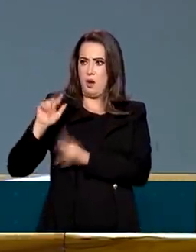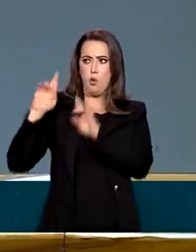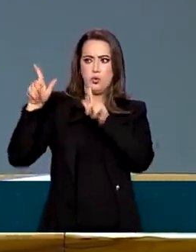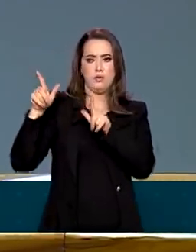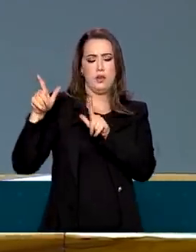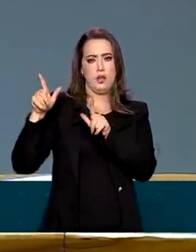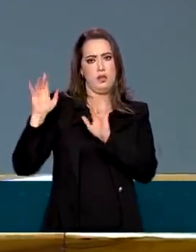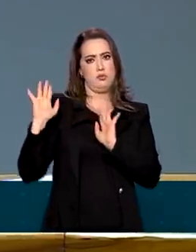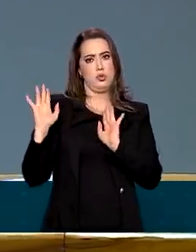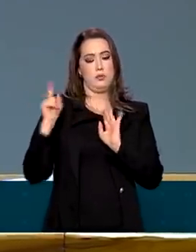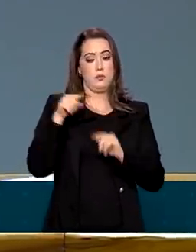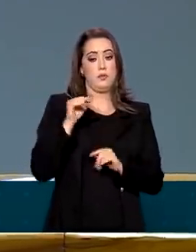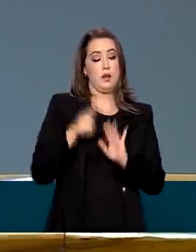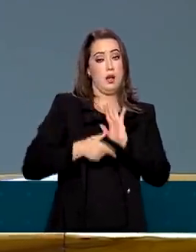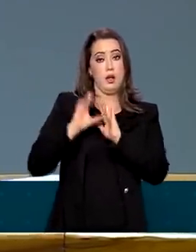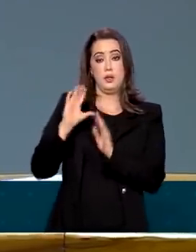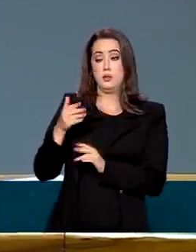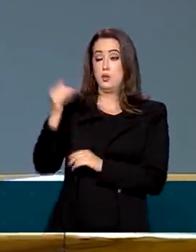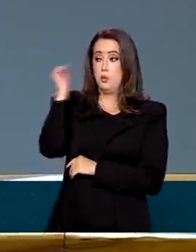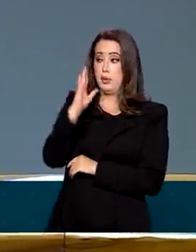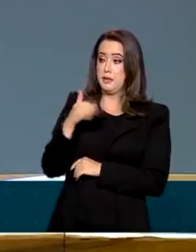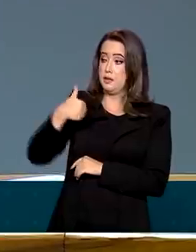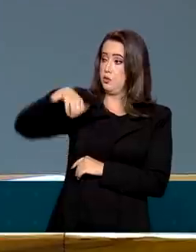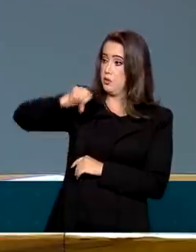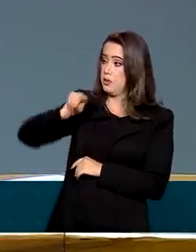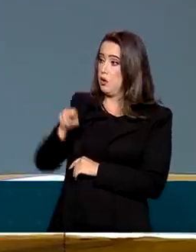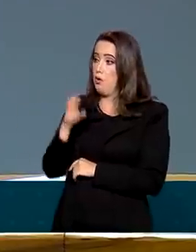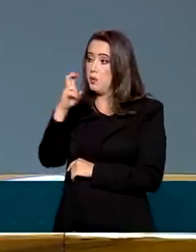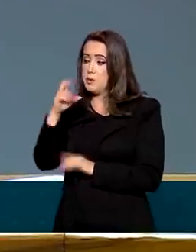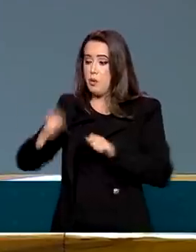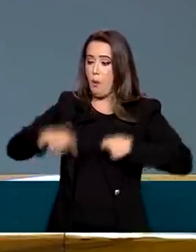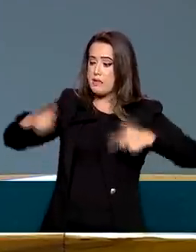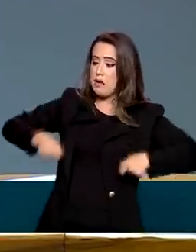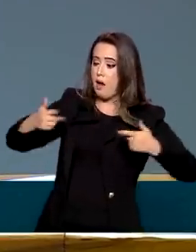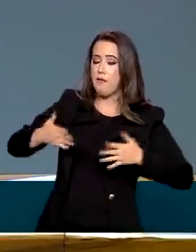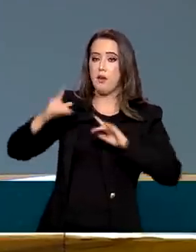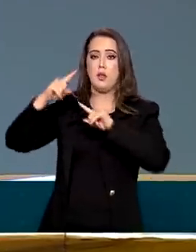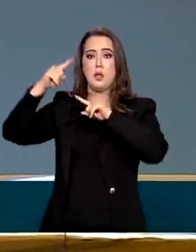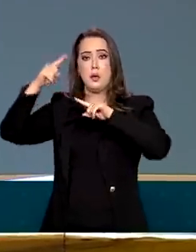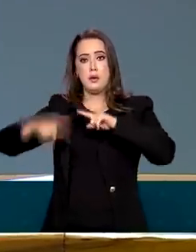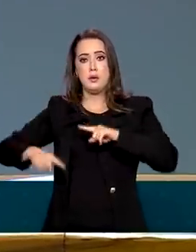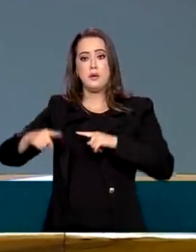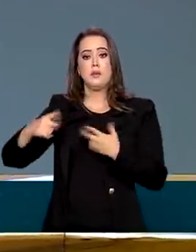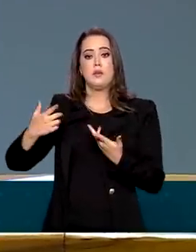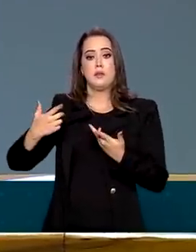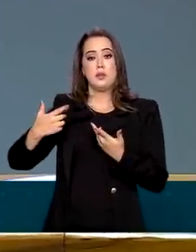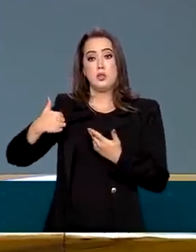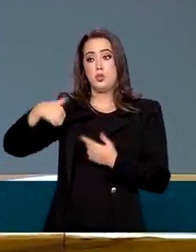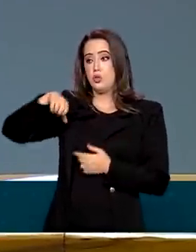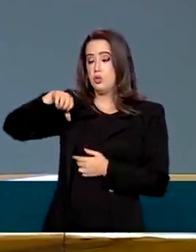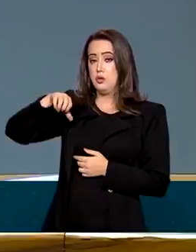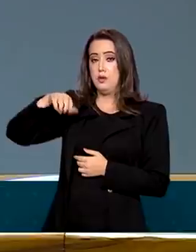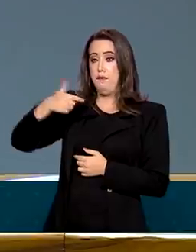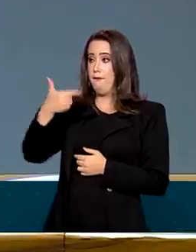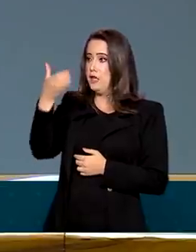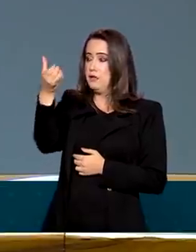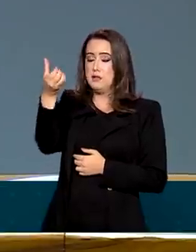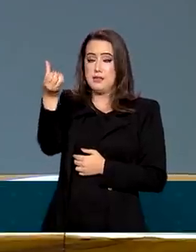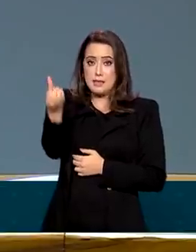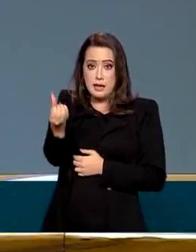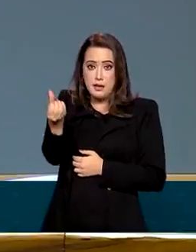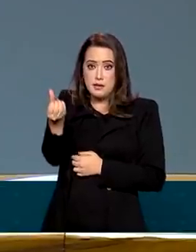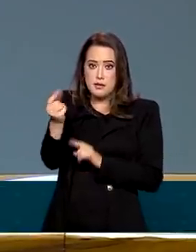seguinte, o Brasil gastava R$ 19,5, foi a R$ 26,5, voltou a R$ 19,5 e está indo para R 17,5. Sucesso,